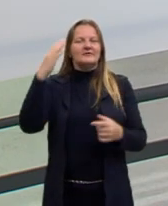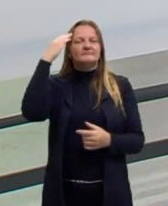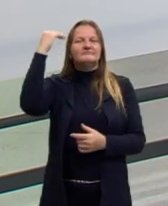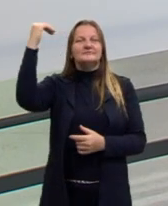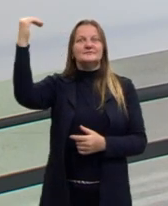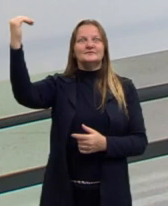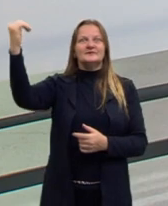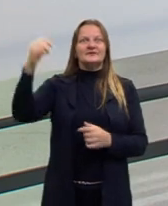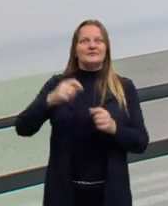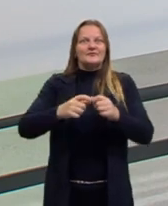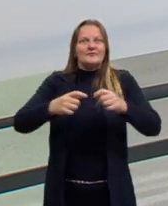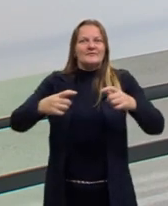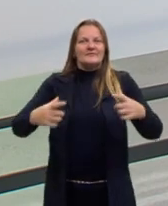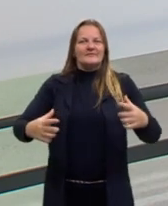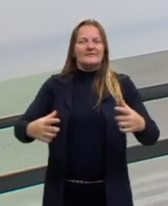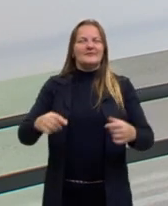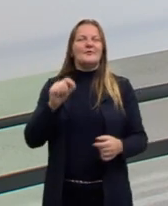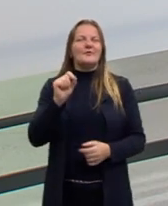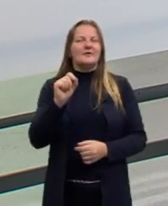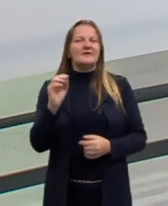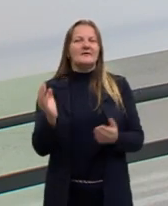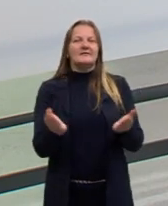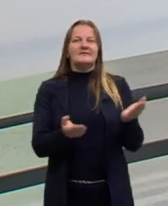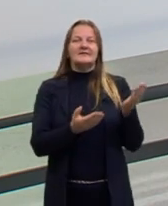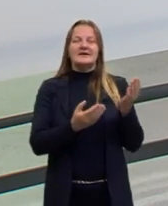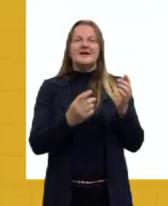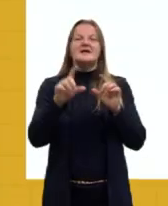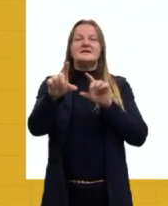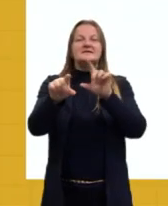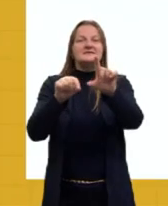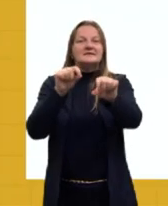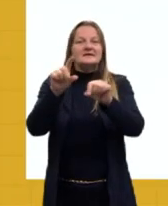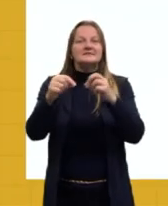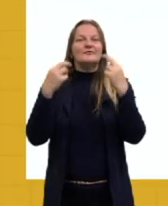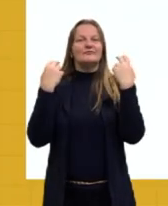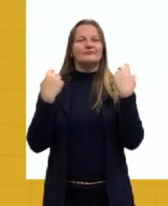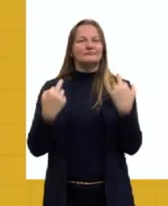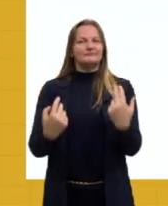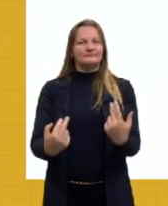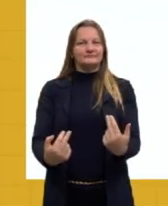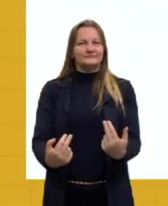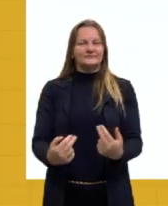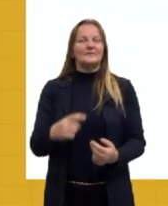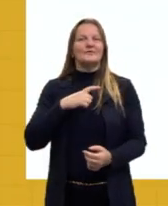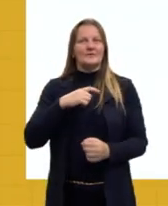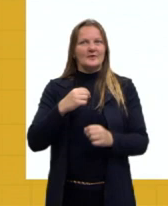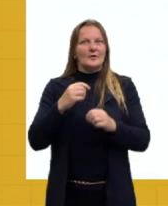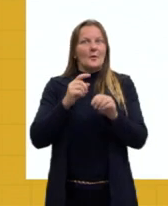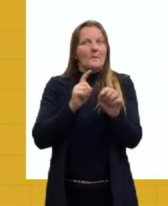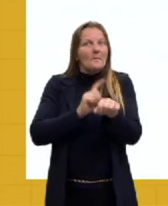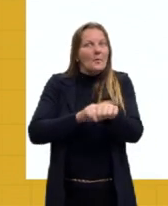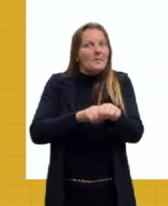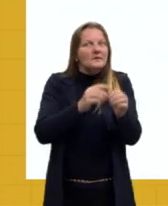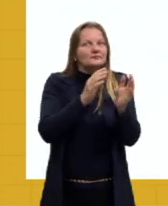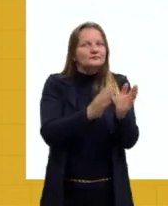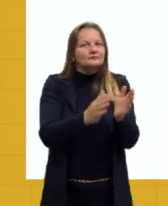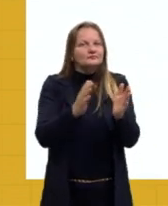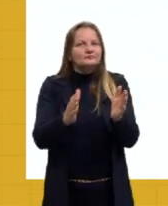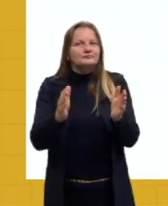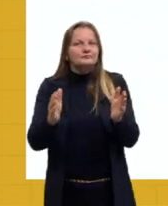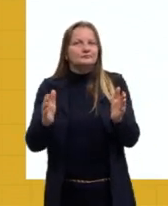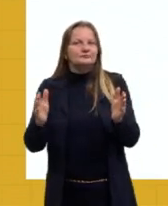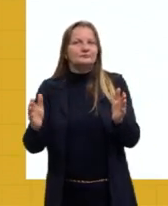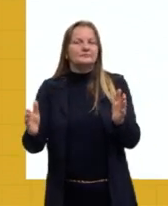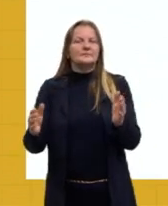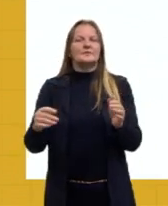naquele ambiente. Isso se chama seleção natural. Lembrando que é num determinado tempo, né? Que conforme